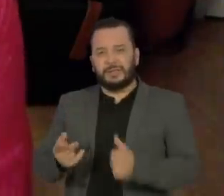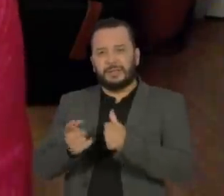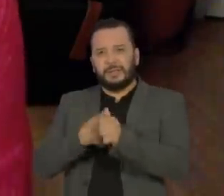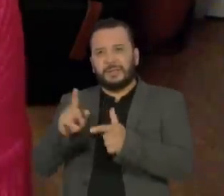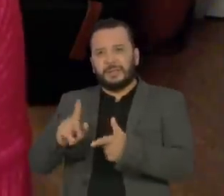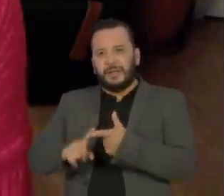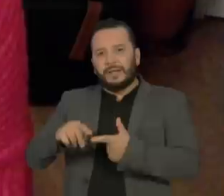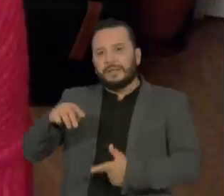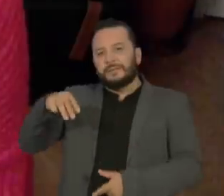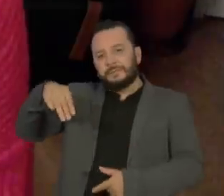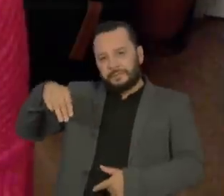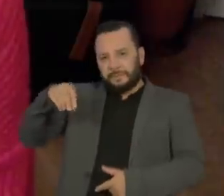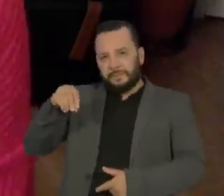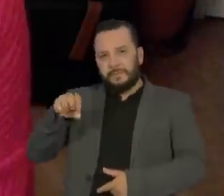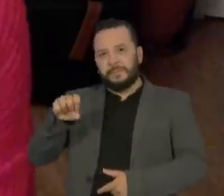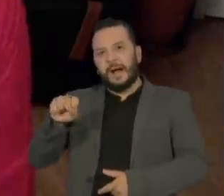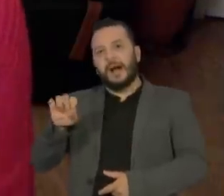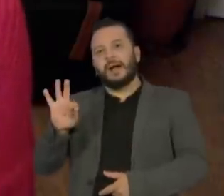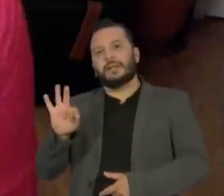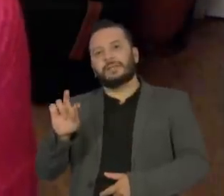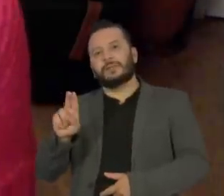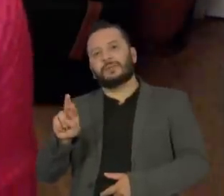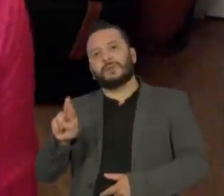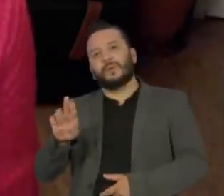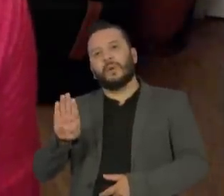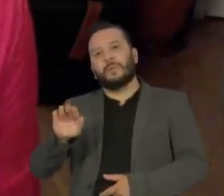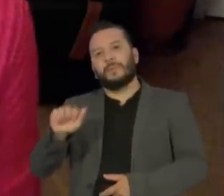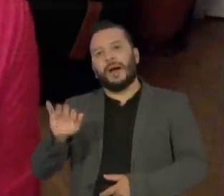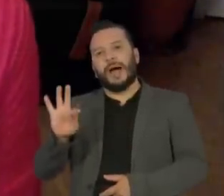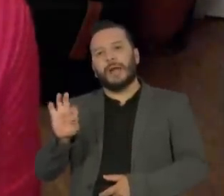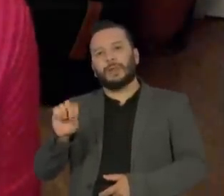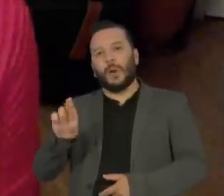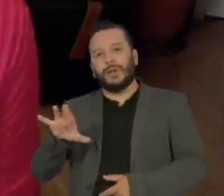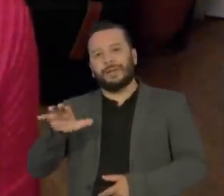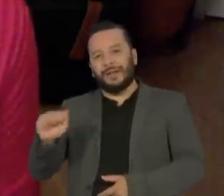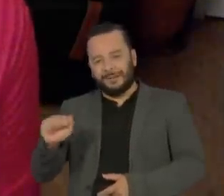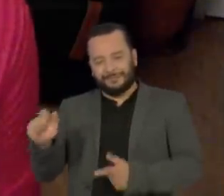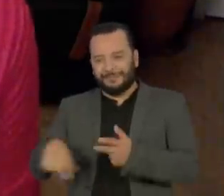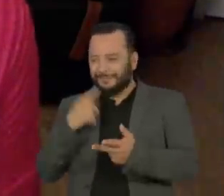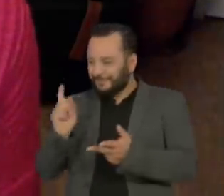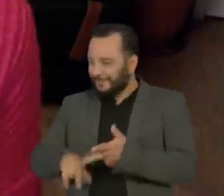palmoli. palmoli. O que você diria hoje sobre a direita?